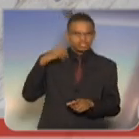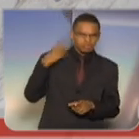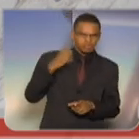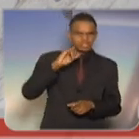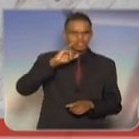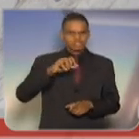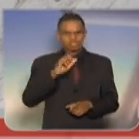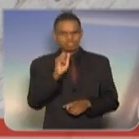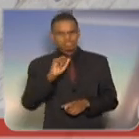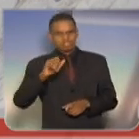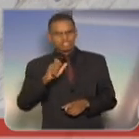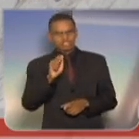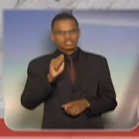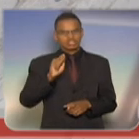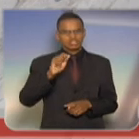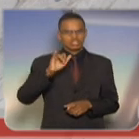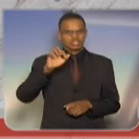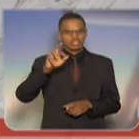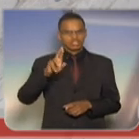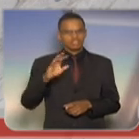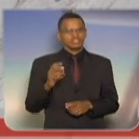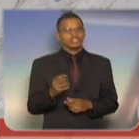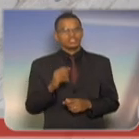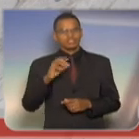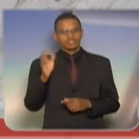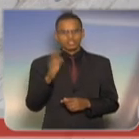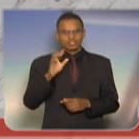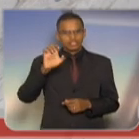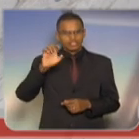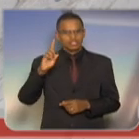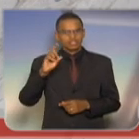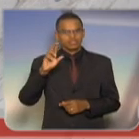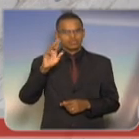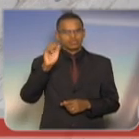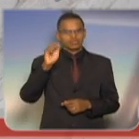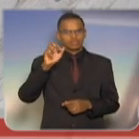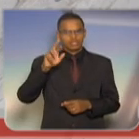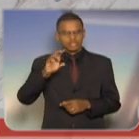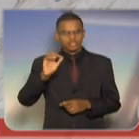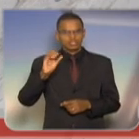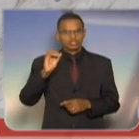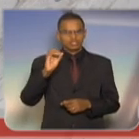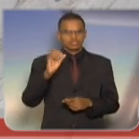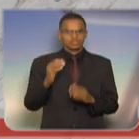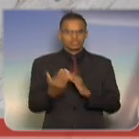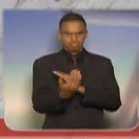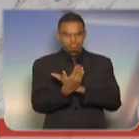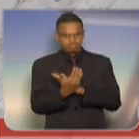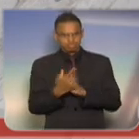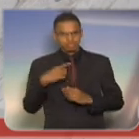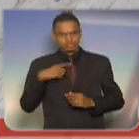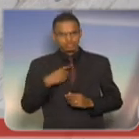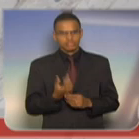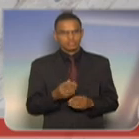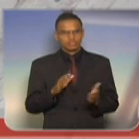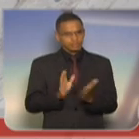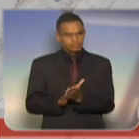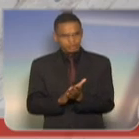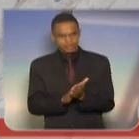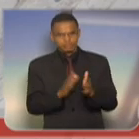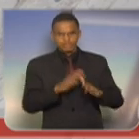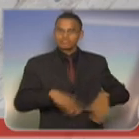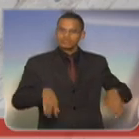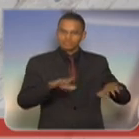Jair Bolsonaro e Eduardo Bolsonaro, por terem nos ajudado nesse momento tão difícil. Parabéns a todos eles